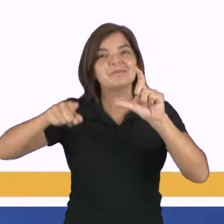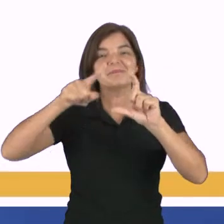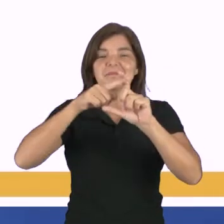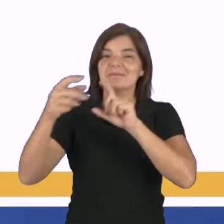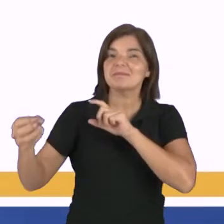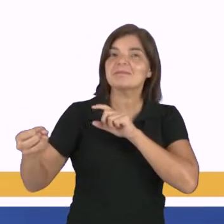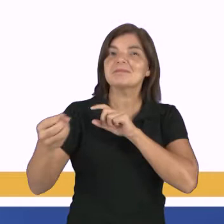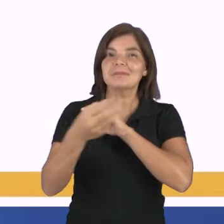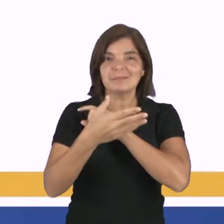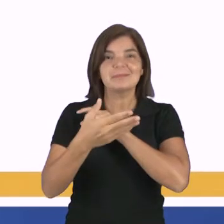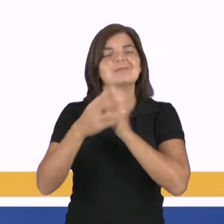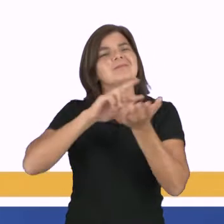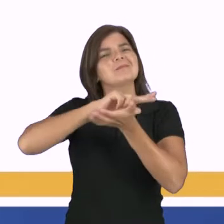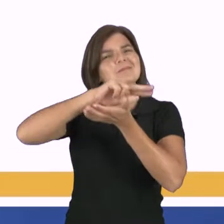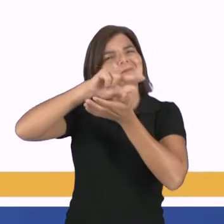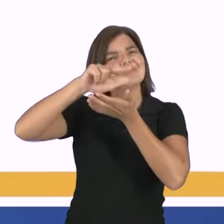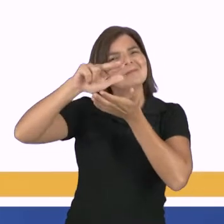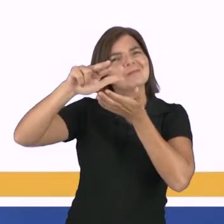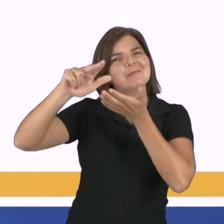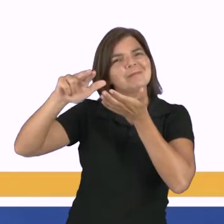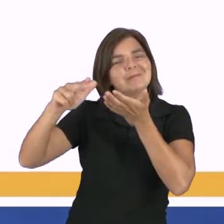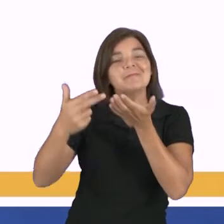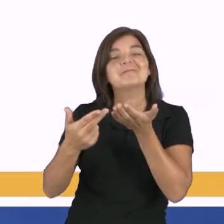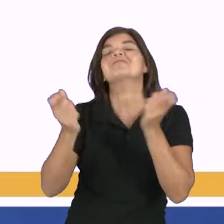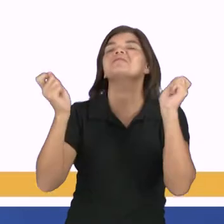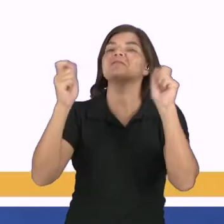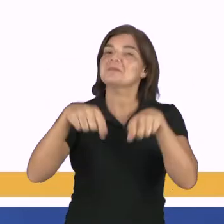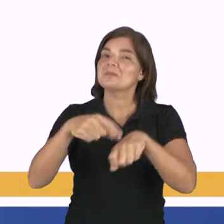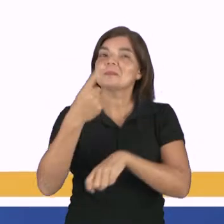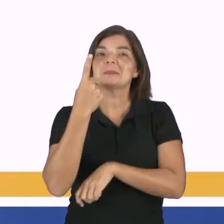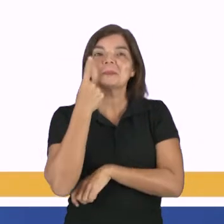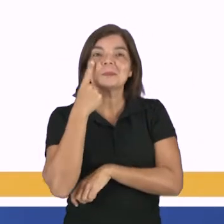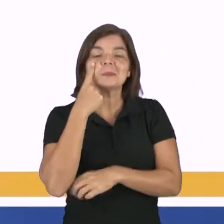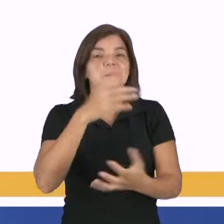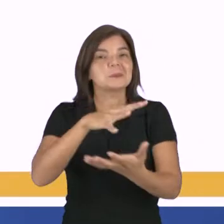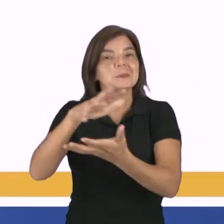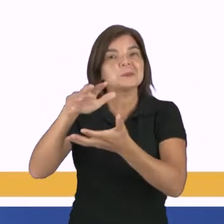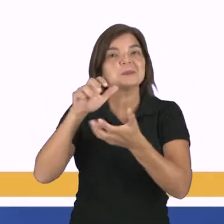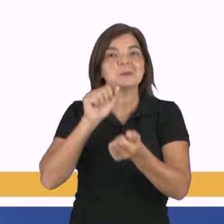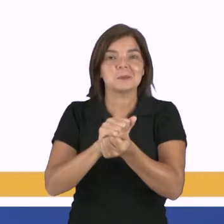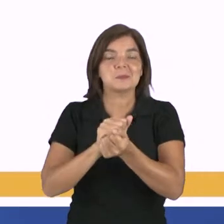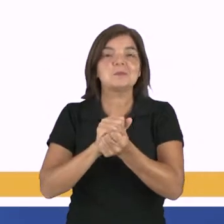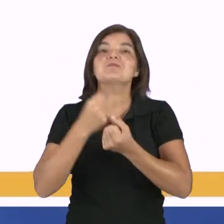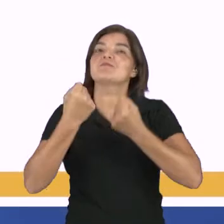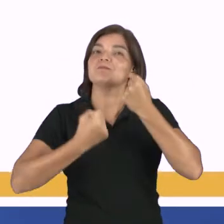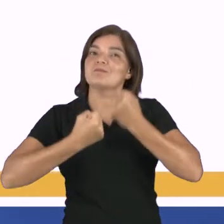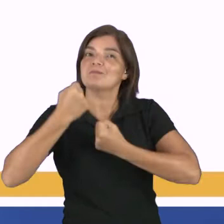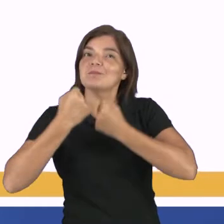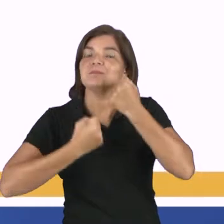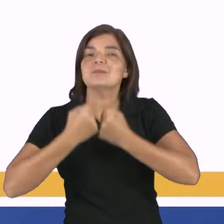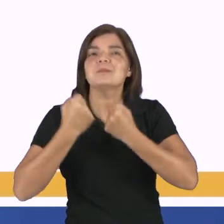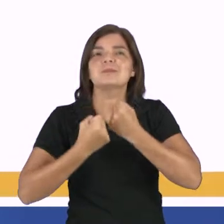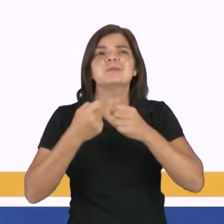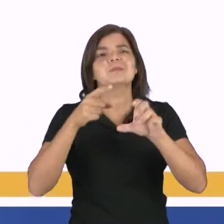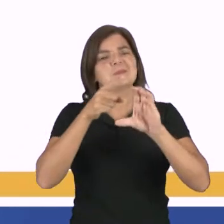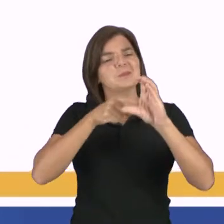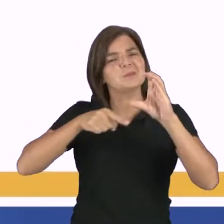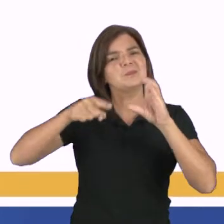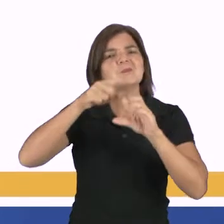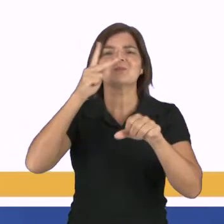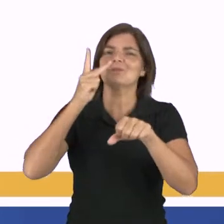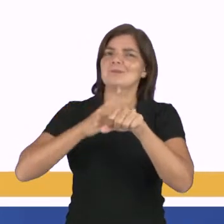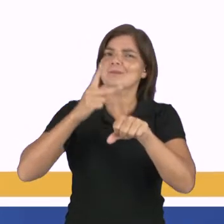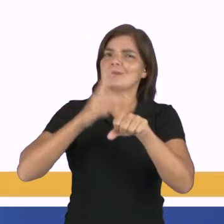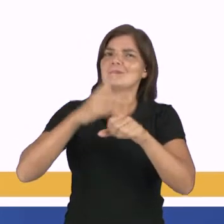moderna de vários modelos que se possa imaginar no mundo automobilístico. Então, é roda de pedra,